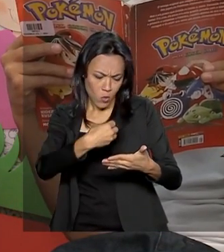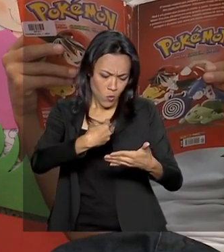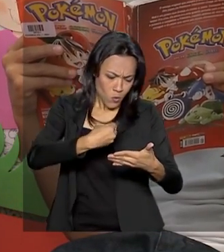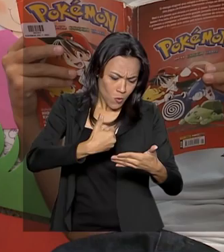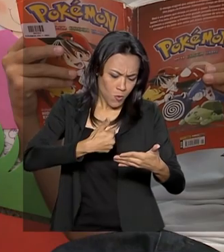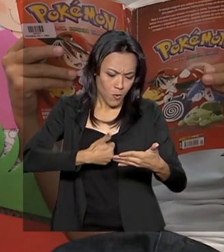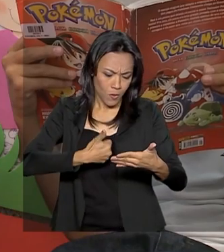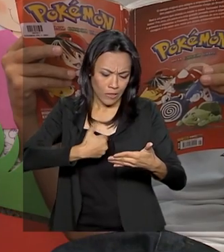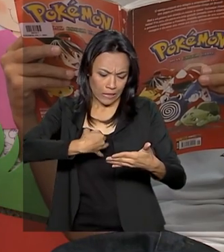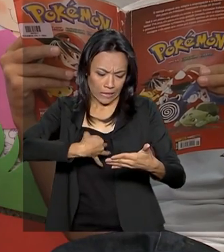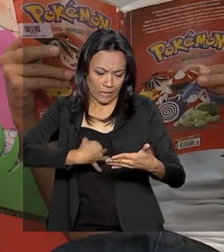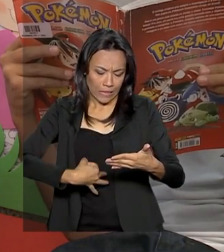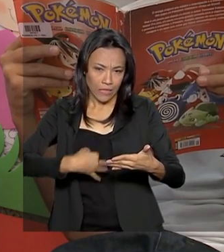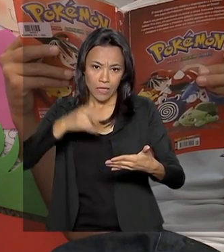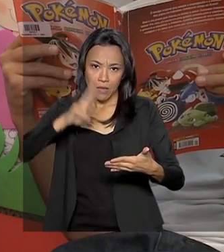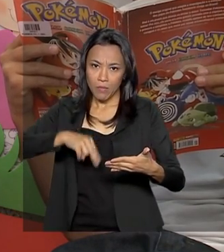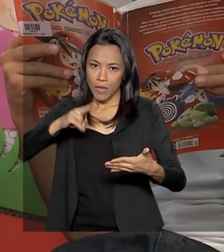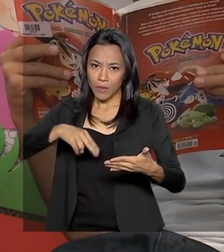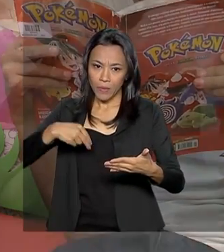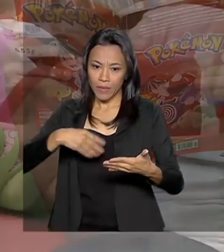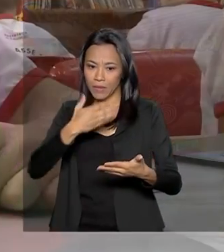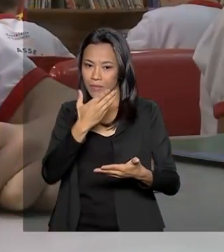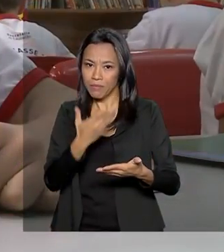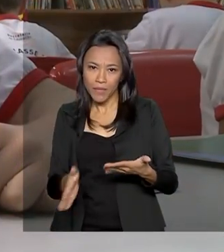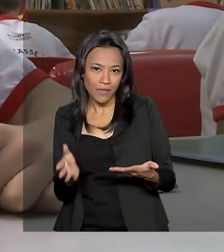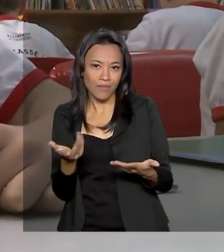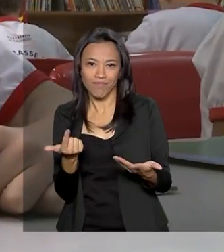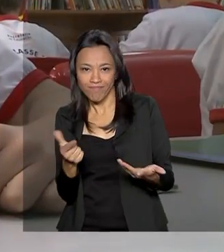sem jamais perder a tênura.